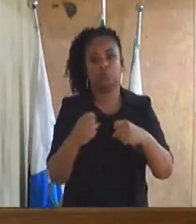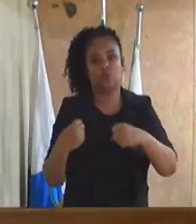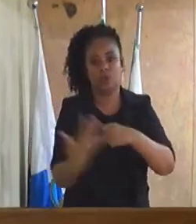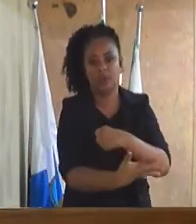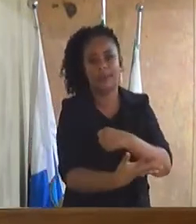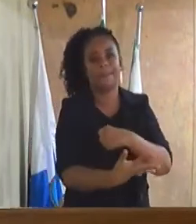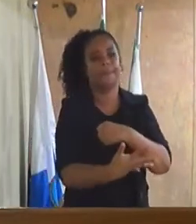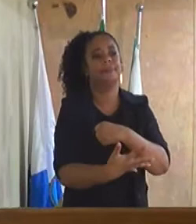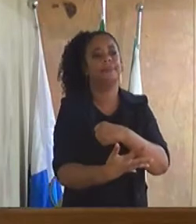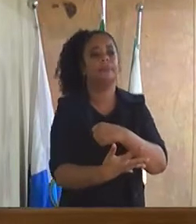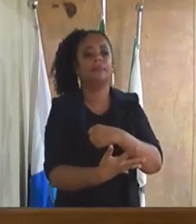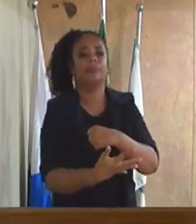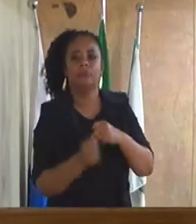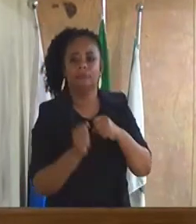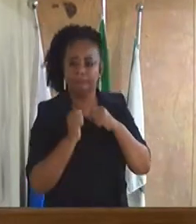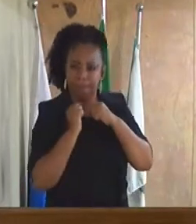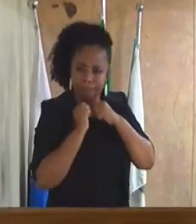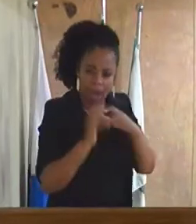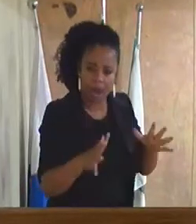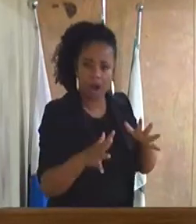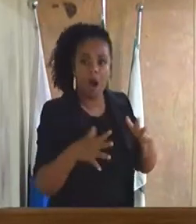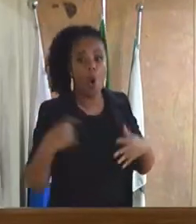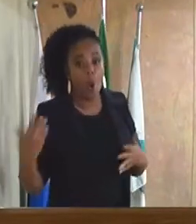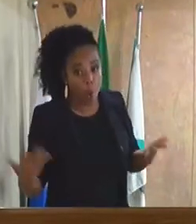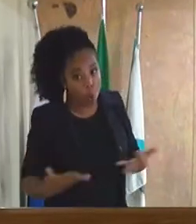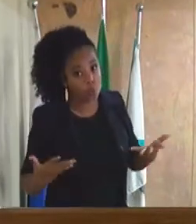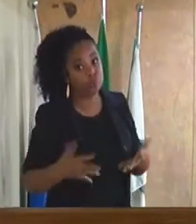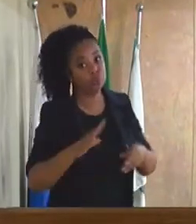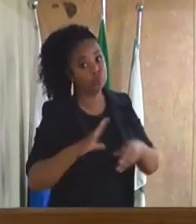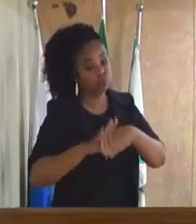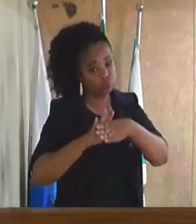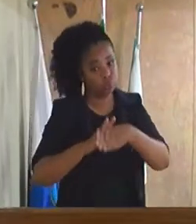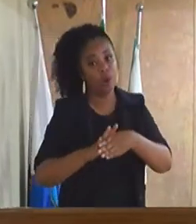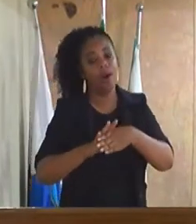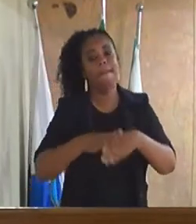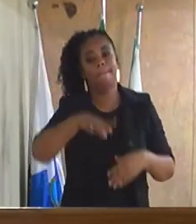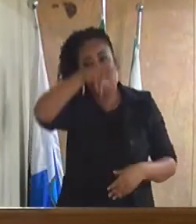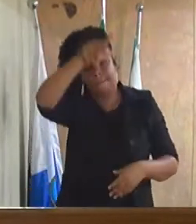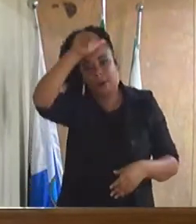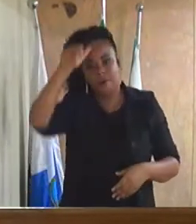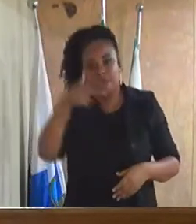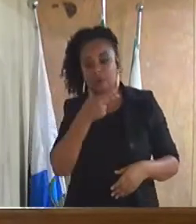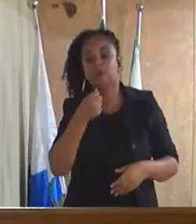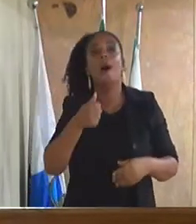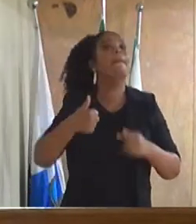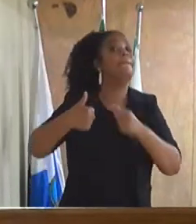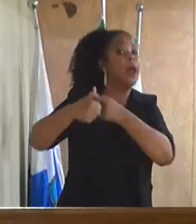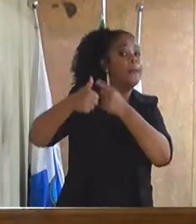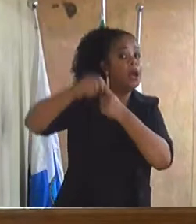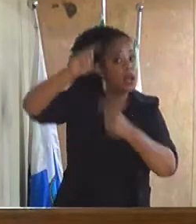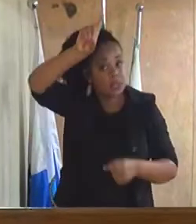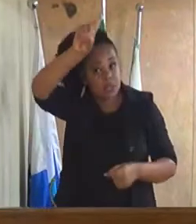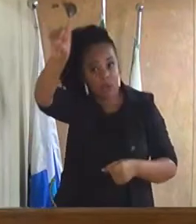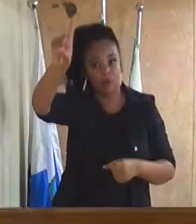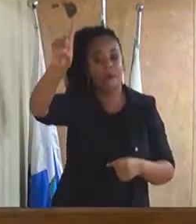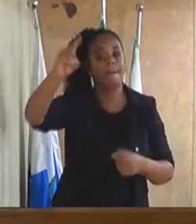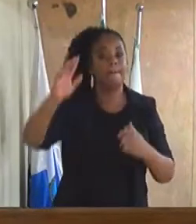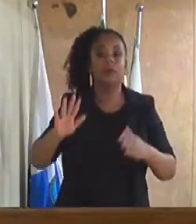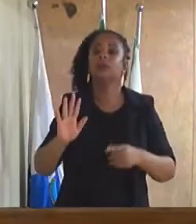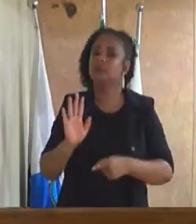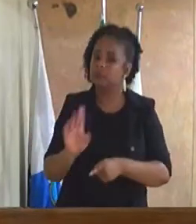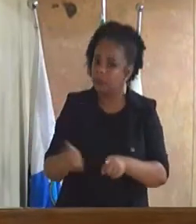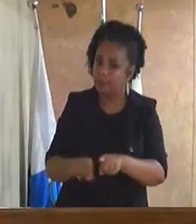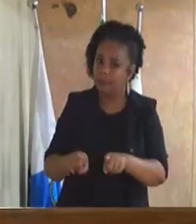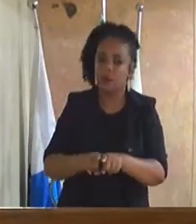graças a Deus, Duque de Caxias, graças a Deus, graças ao prefeito, primeiramente a Deus, lógico, graças ao prefeito Austin Reis